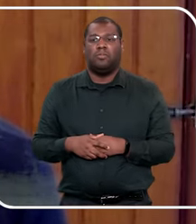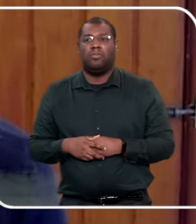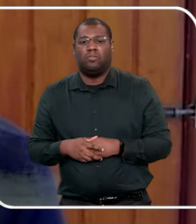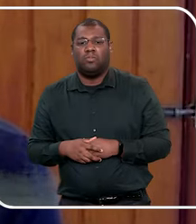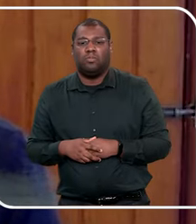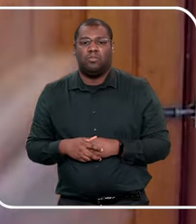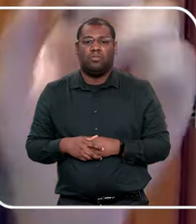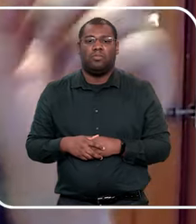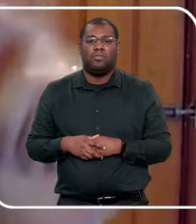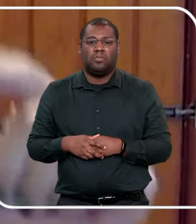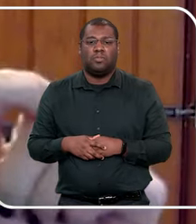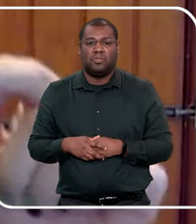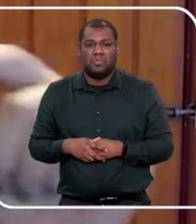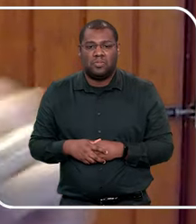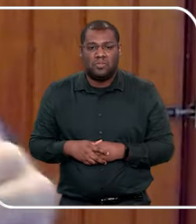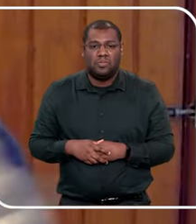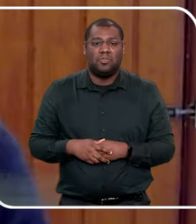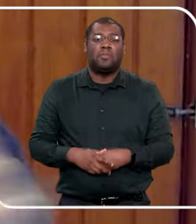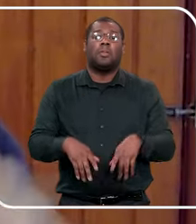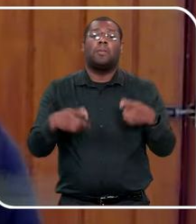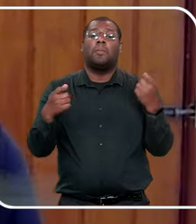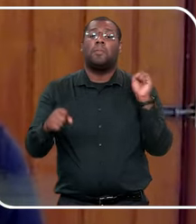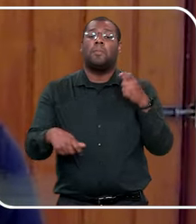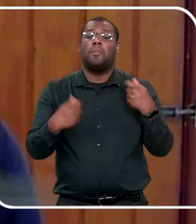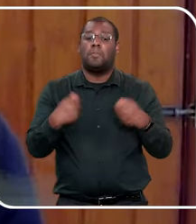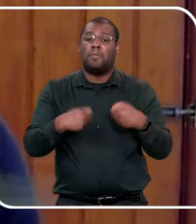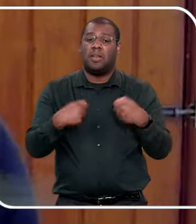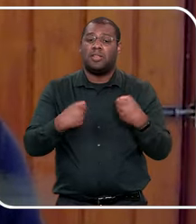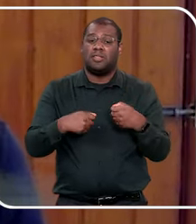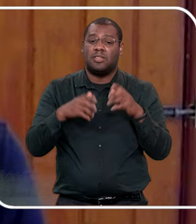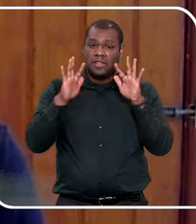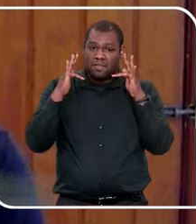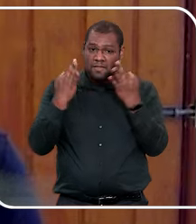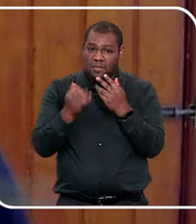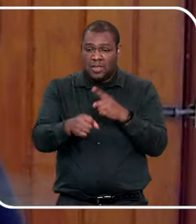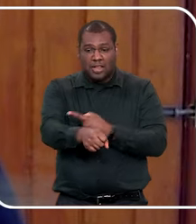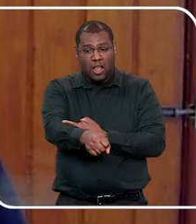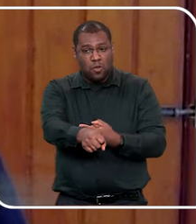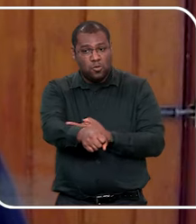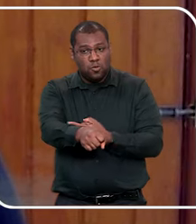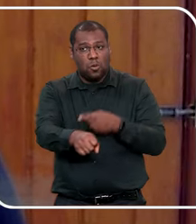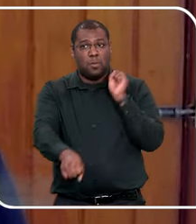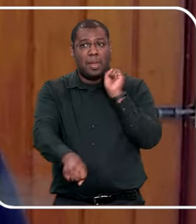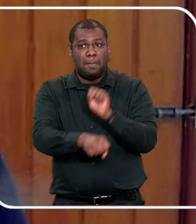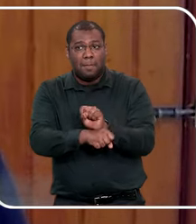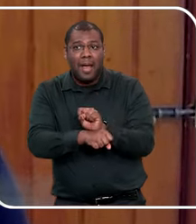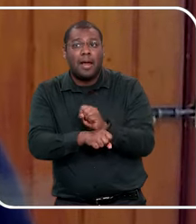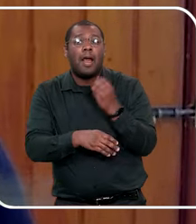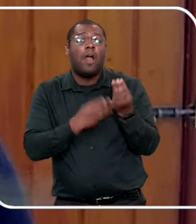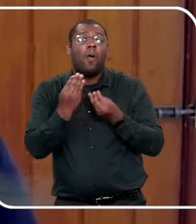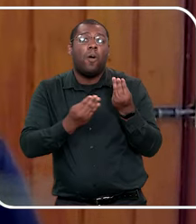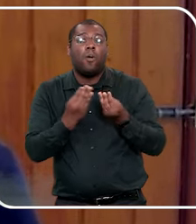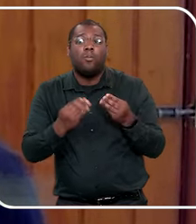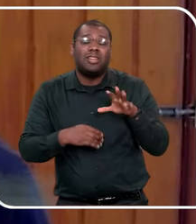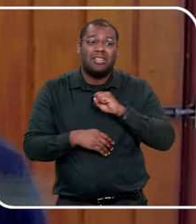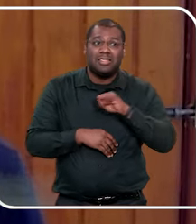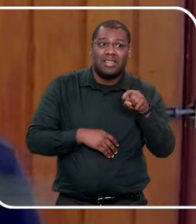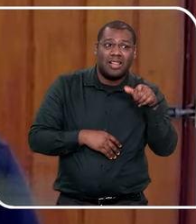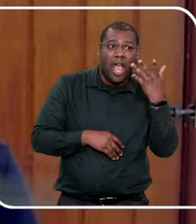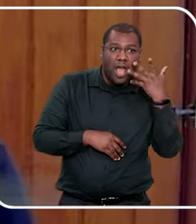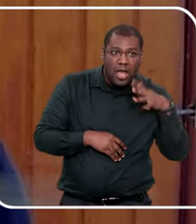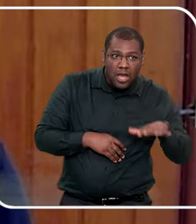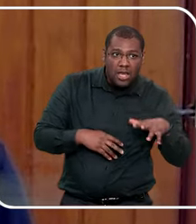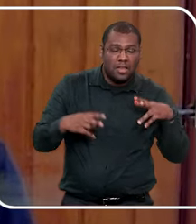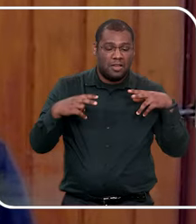essa nudez coletiva, vamos dizer assim, familiar, é quando a criança começa a se sentir vergonha, o meu filho,